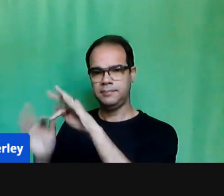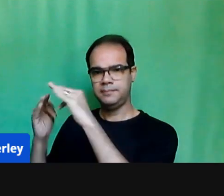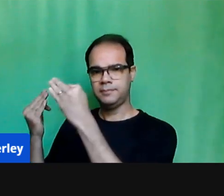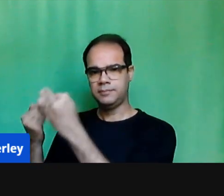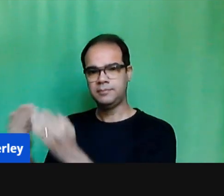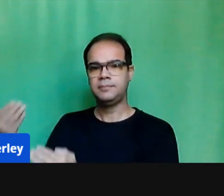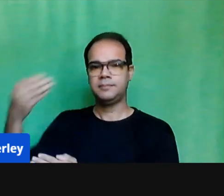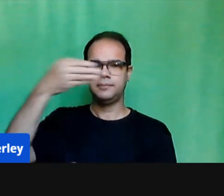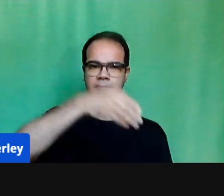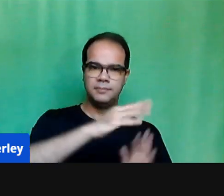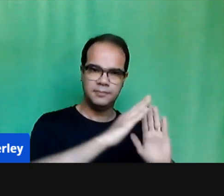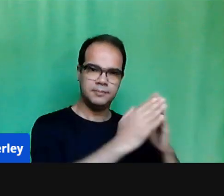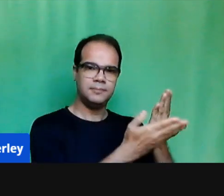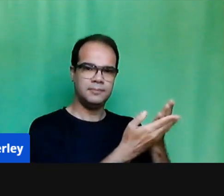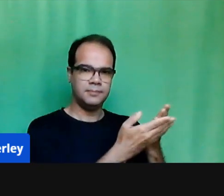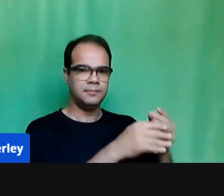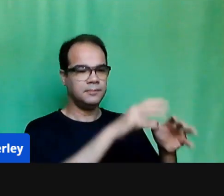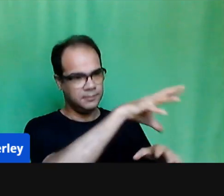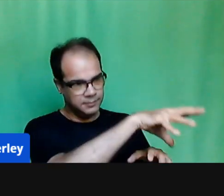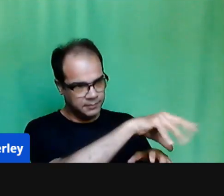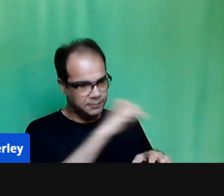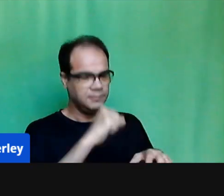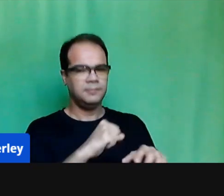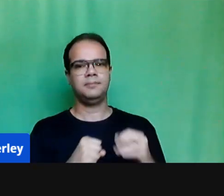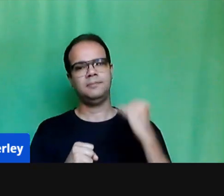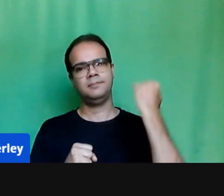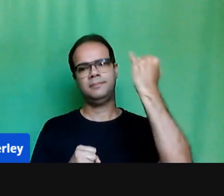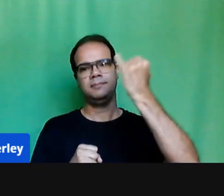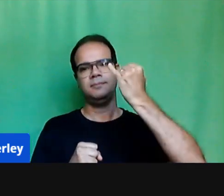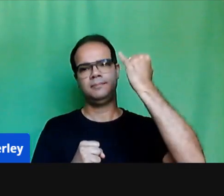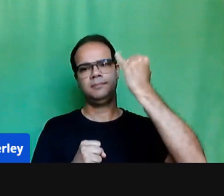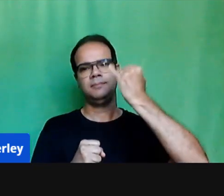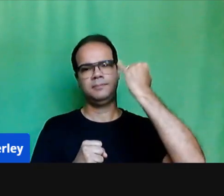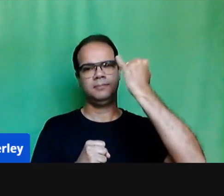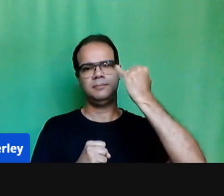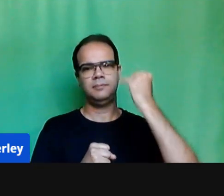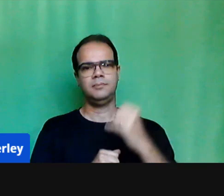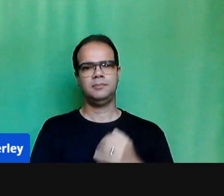que 100% das famílias retirassem os cadernos de atividade.